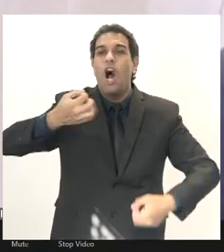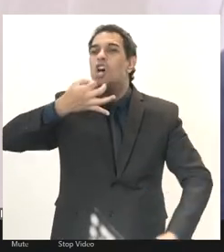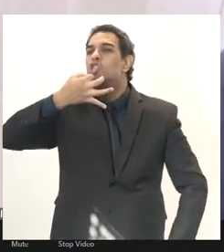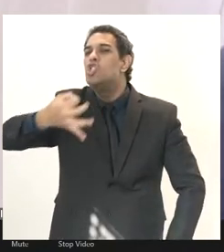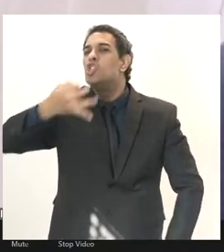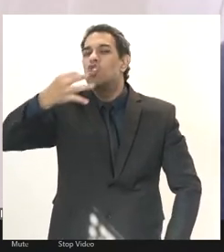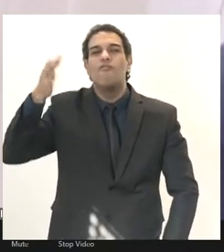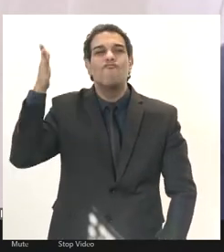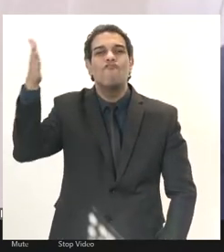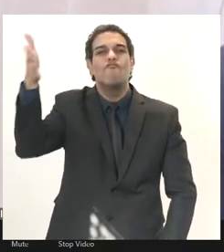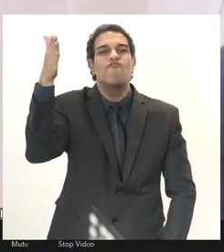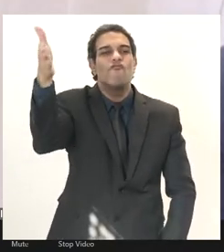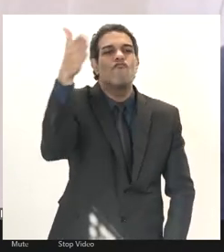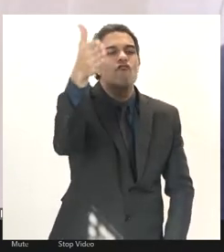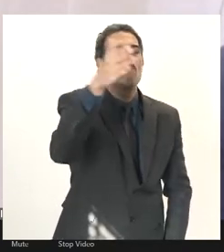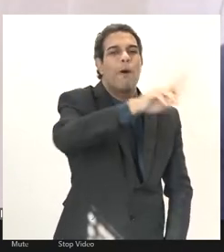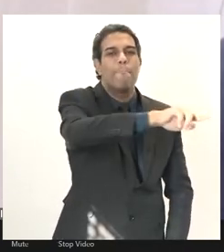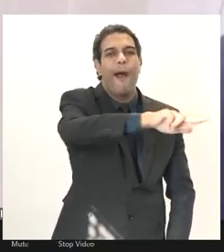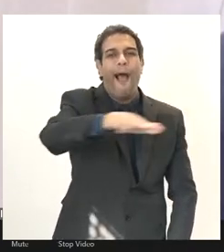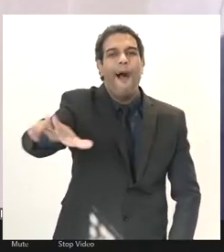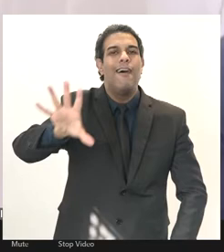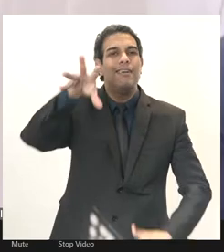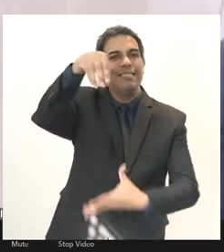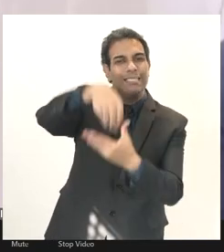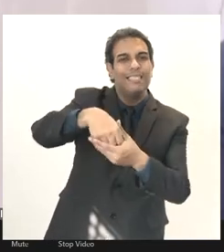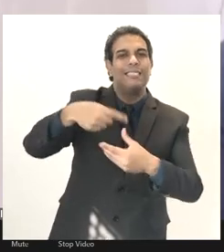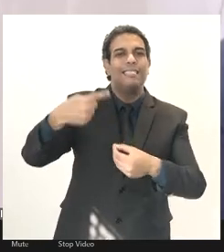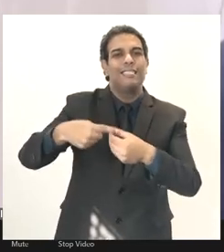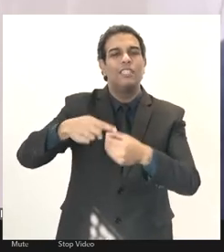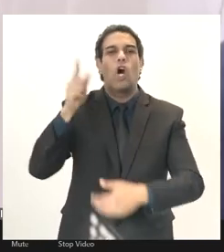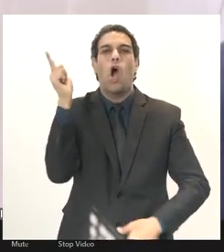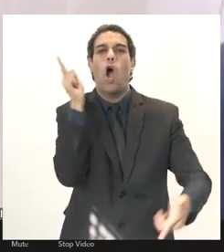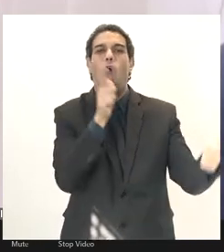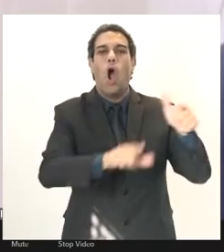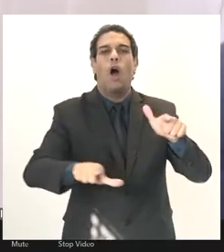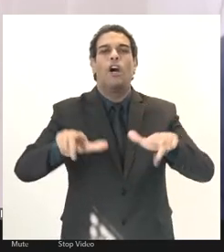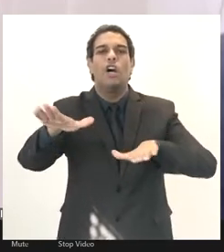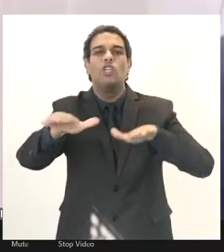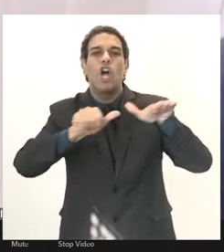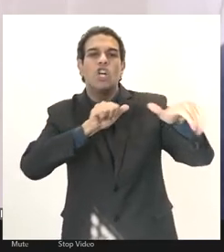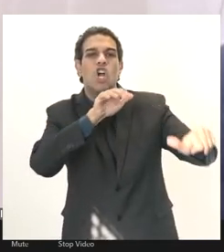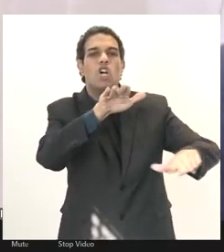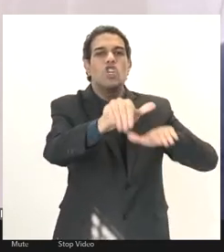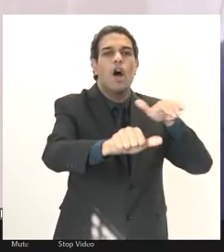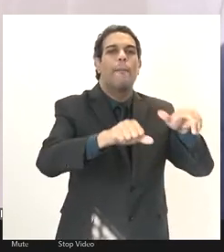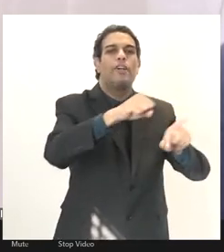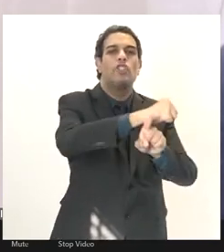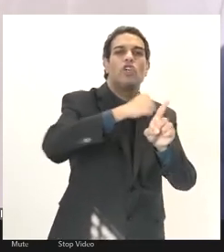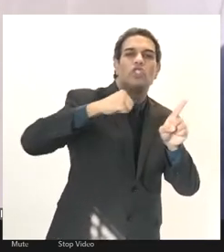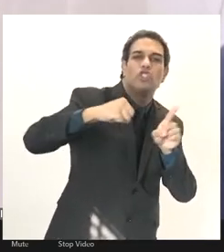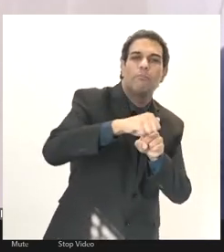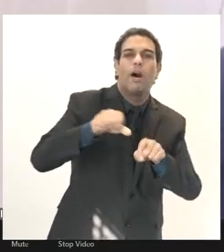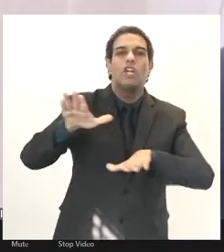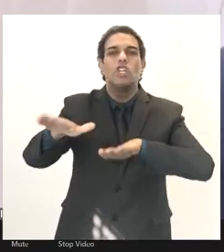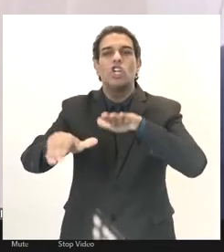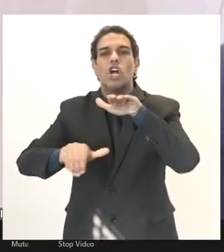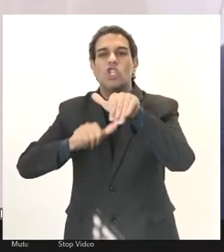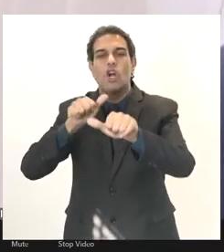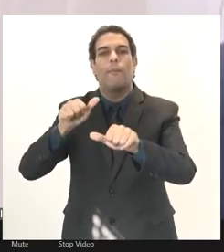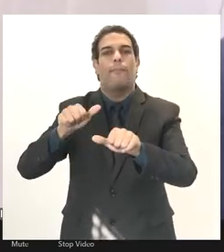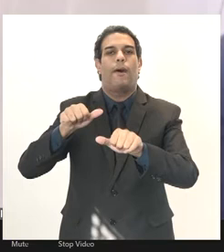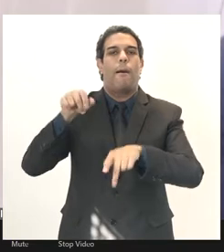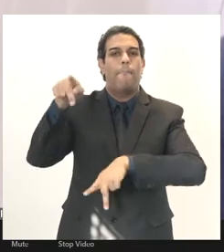principais pontos da cidade para convocar toda a sociedade toda a população para esse